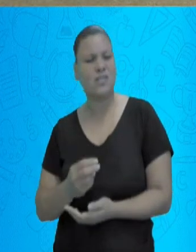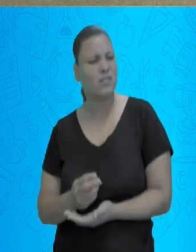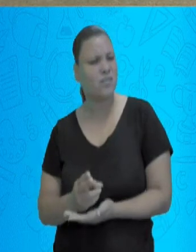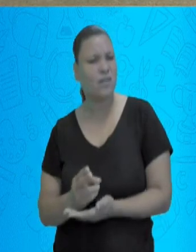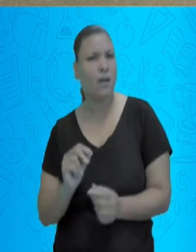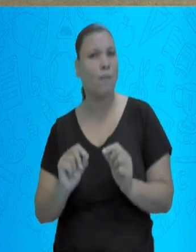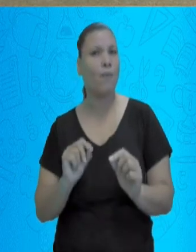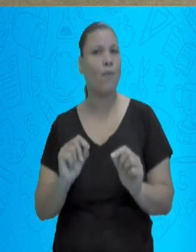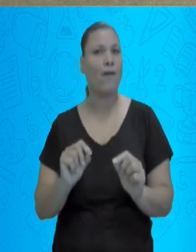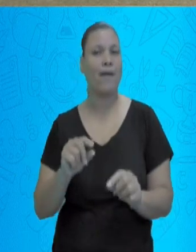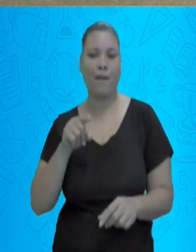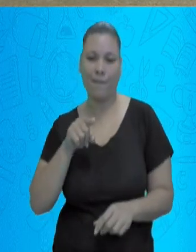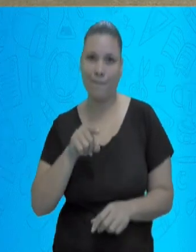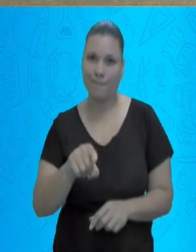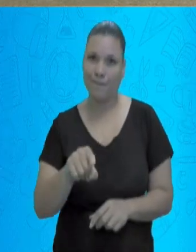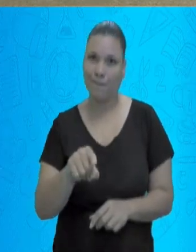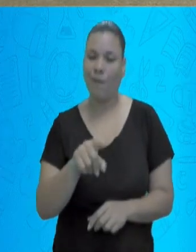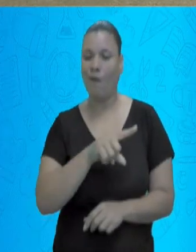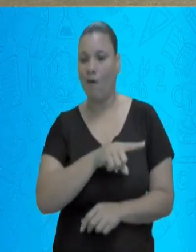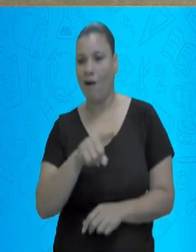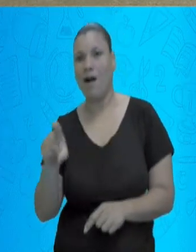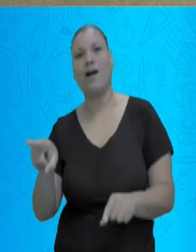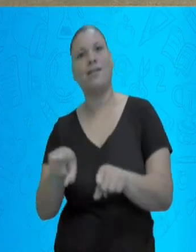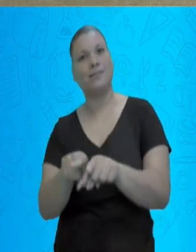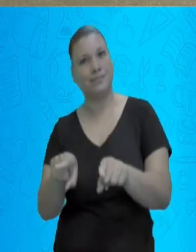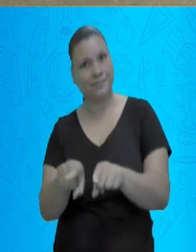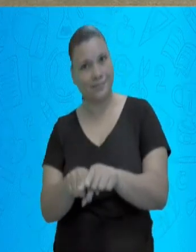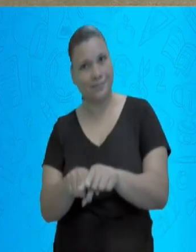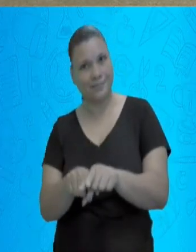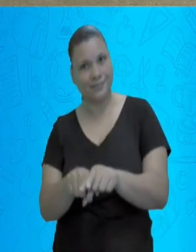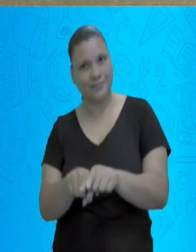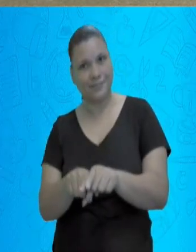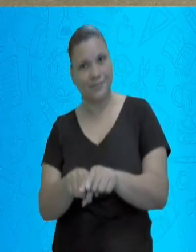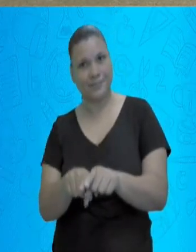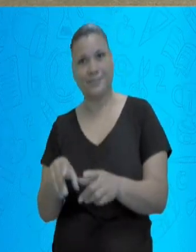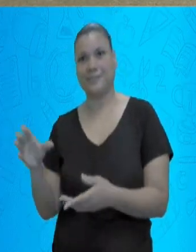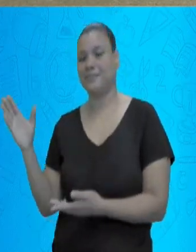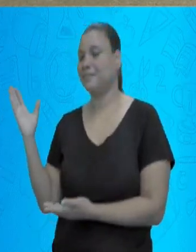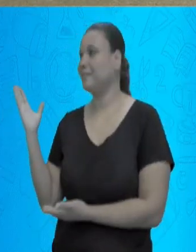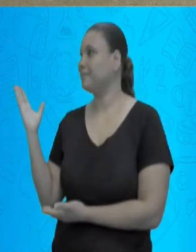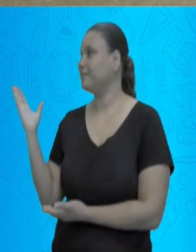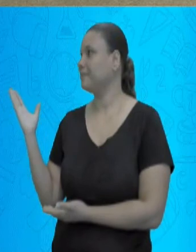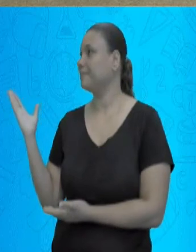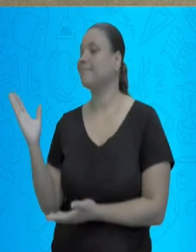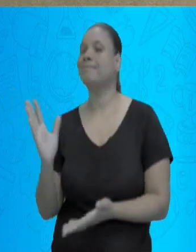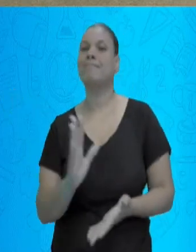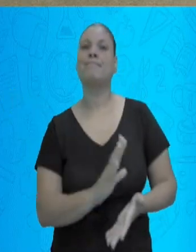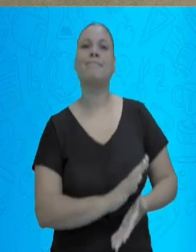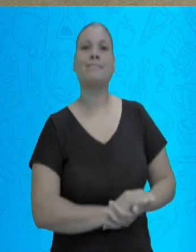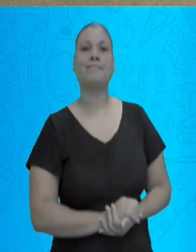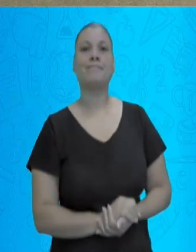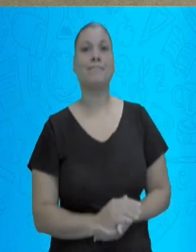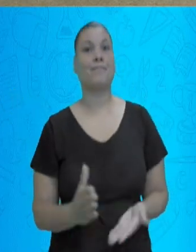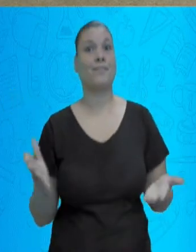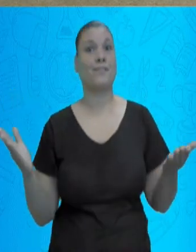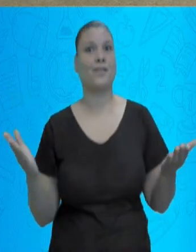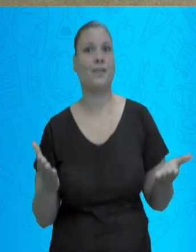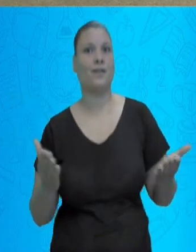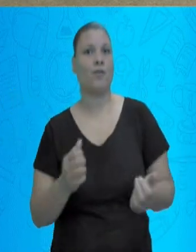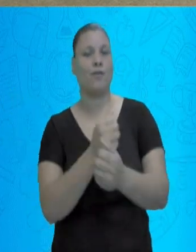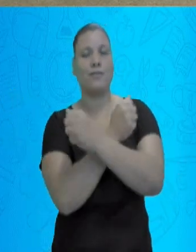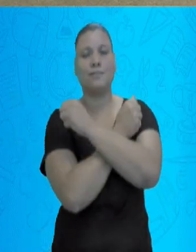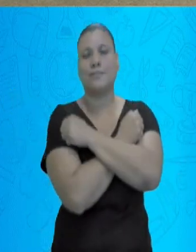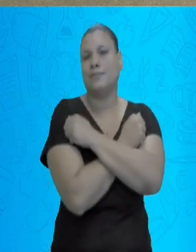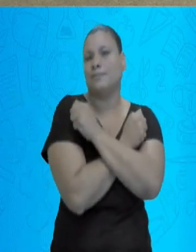é o ponto e a linha que nós aprendemos para construir esses monstros. E eu quero deixar pra você agora aquele